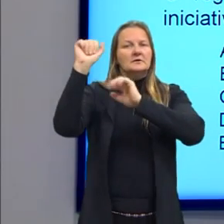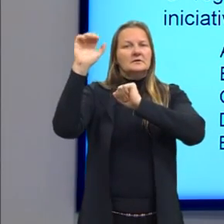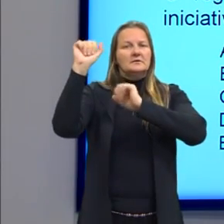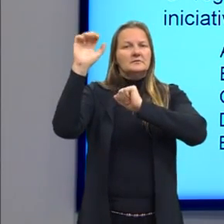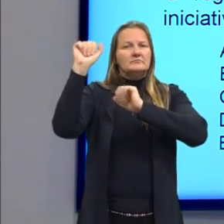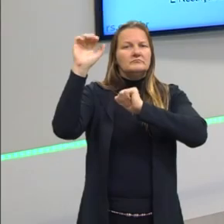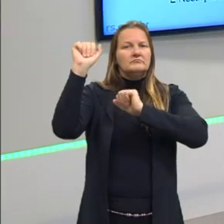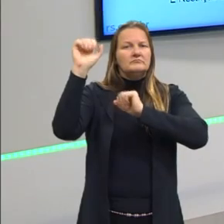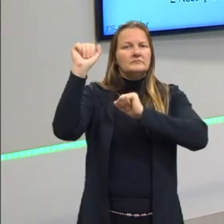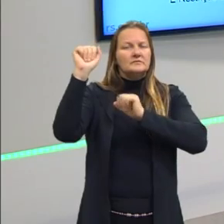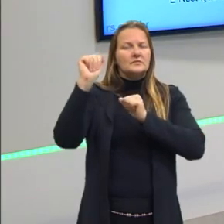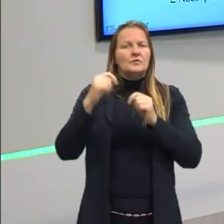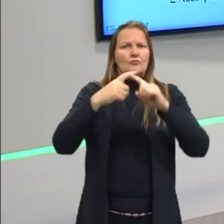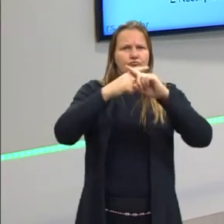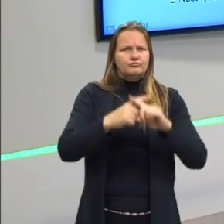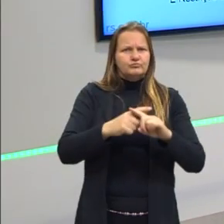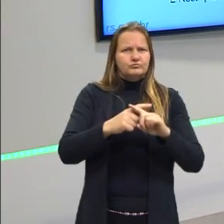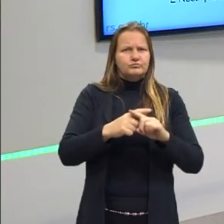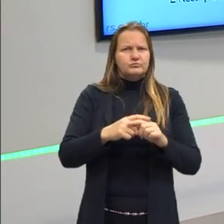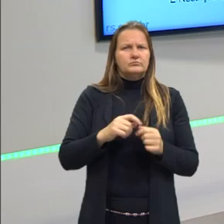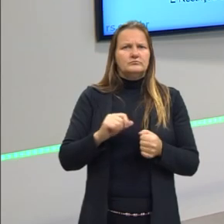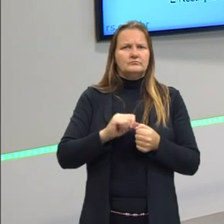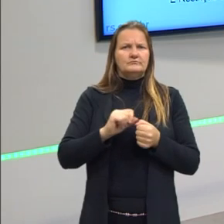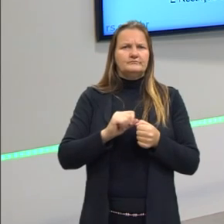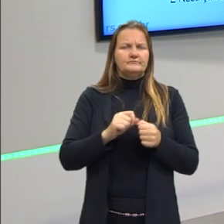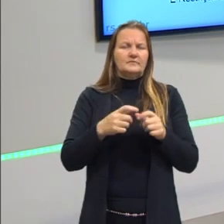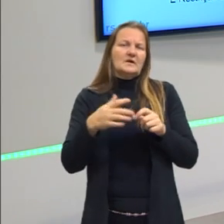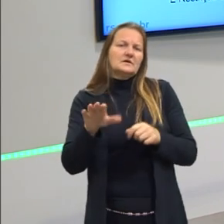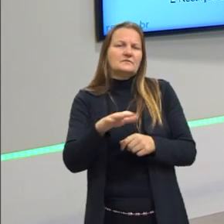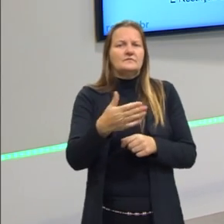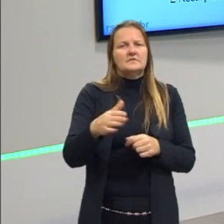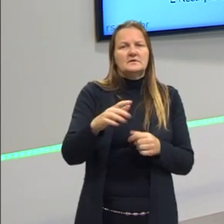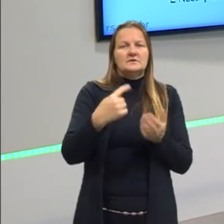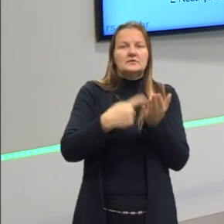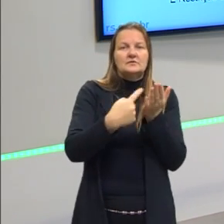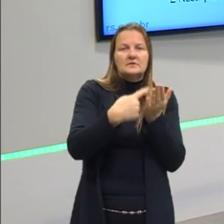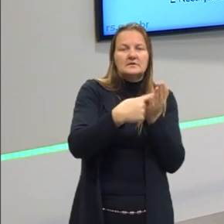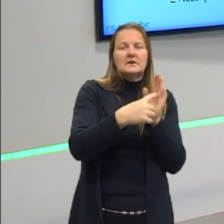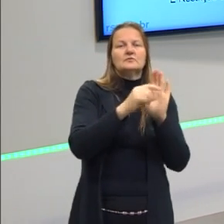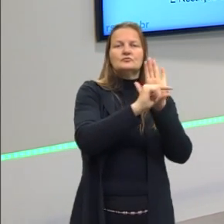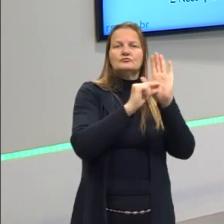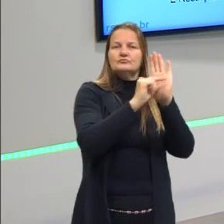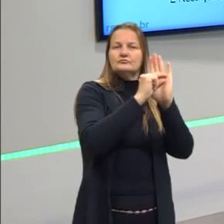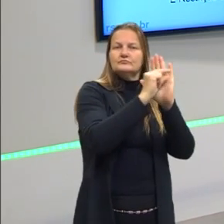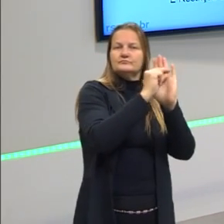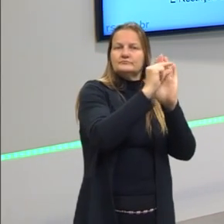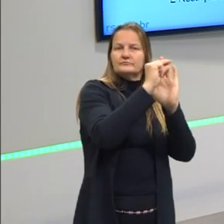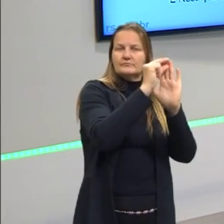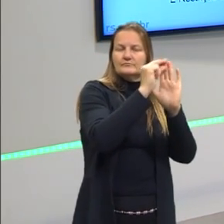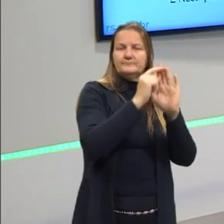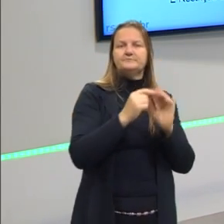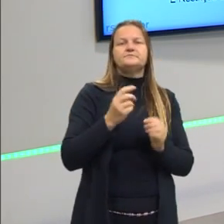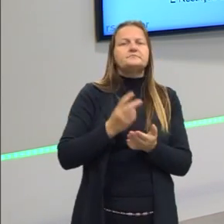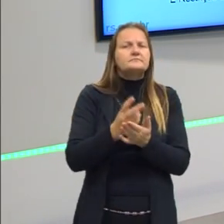E essa disputa, ela foi feita em grande parte pelo tratado de Tordesilhas. Ela seguiu sendo debatida,